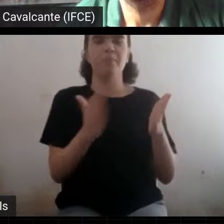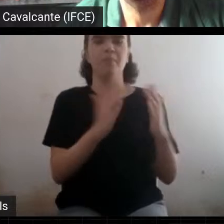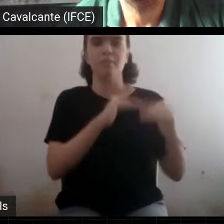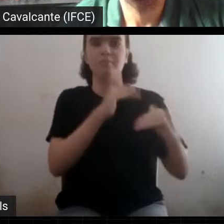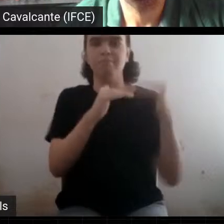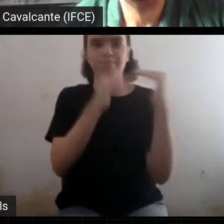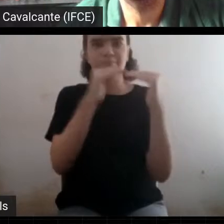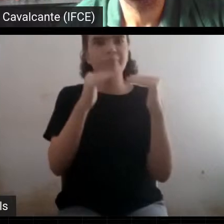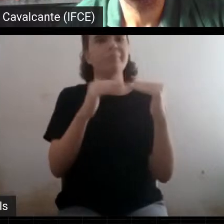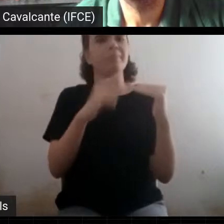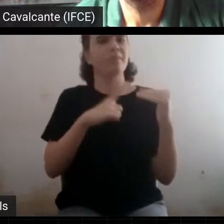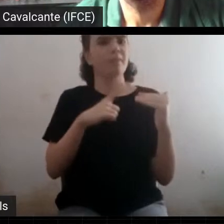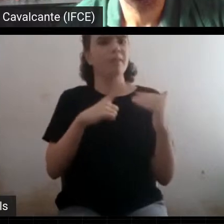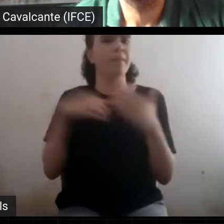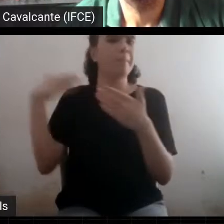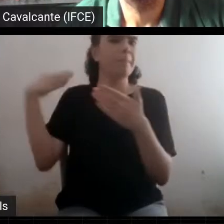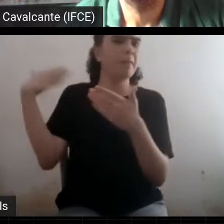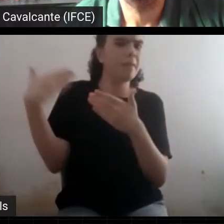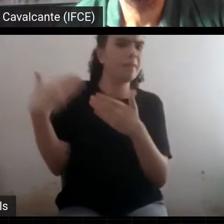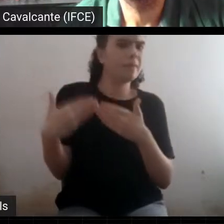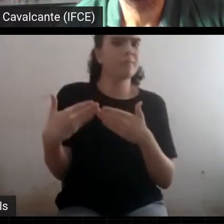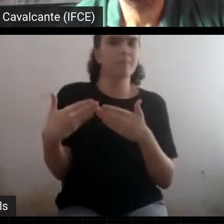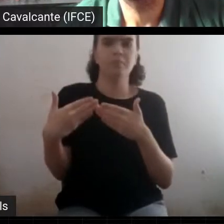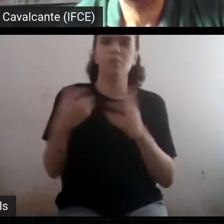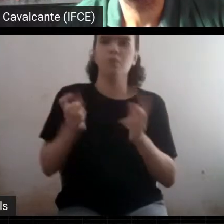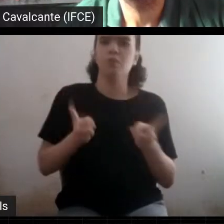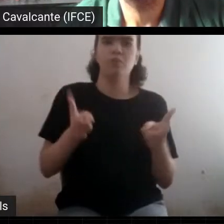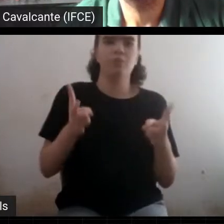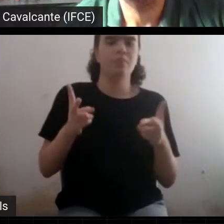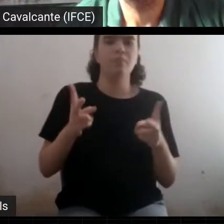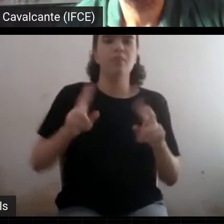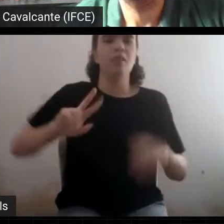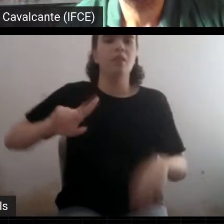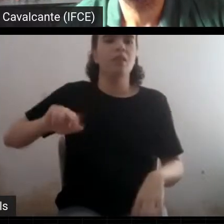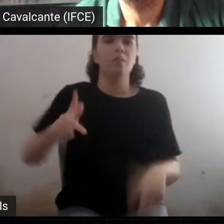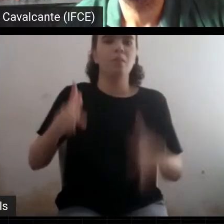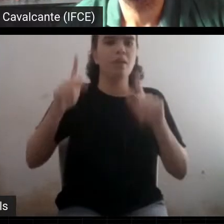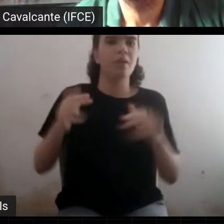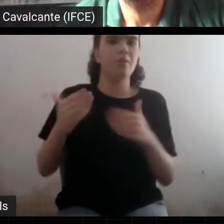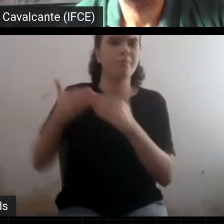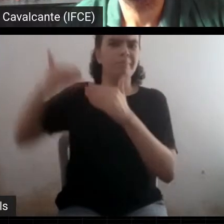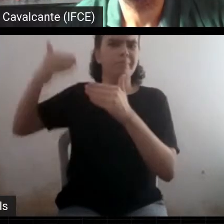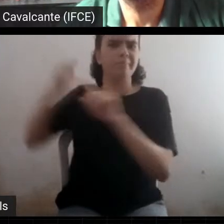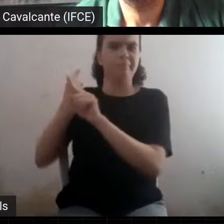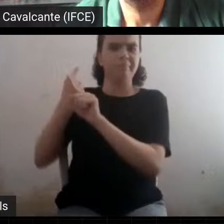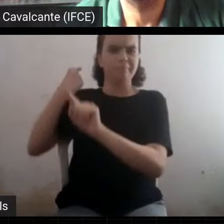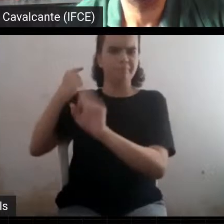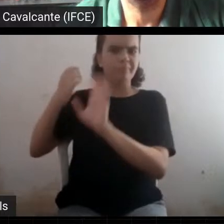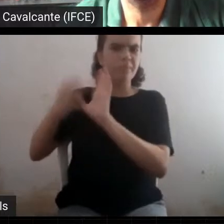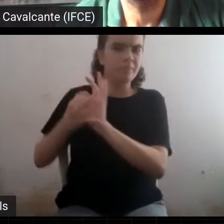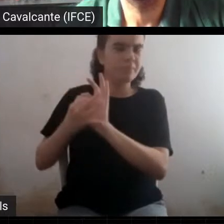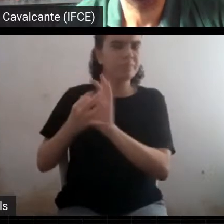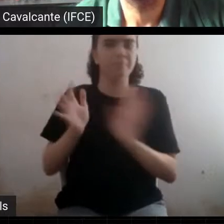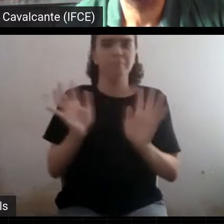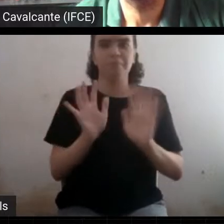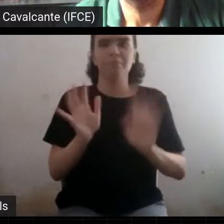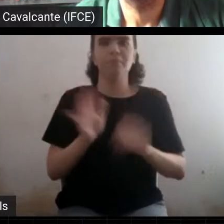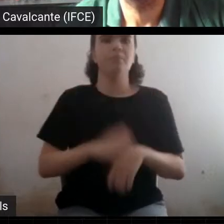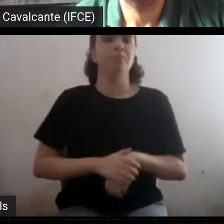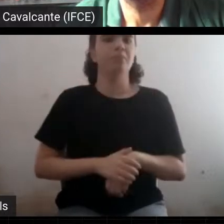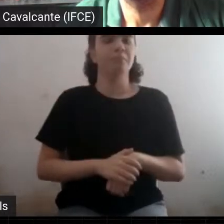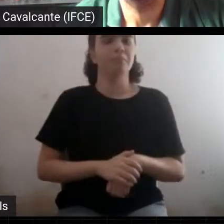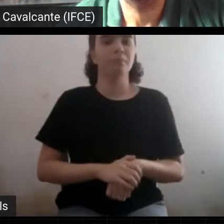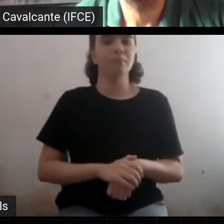A cosmologia não é a mesma coisa. se pode falar de cosmologia como só a cosmologia física de hoje em dia.